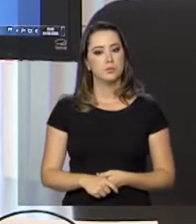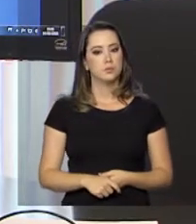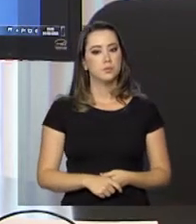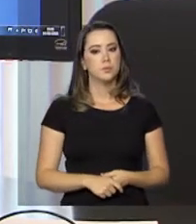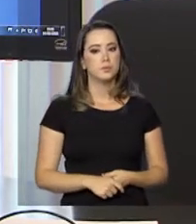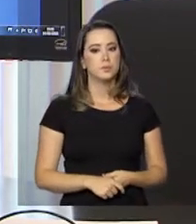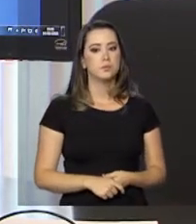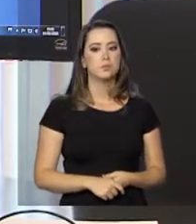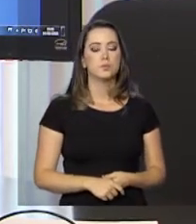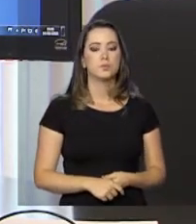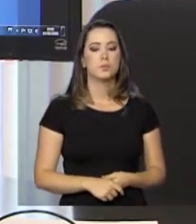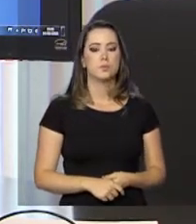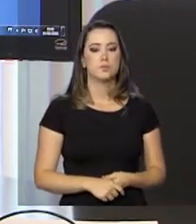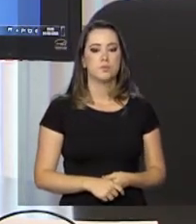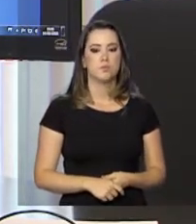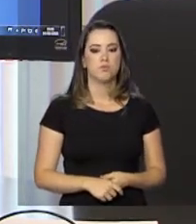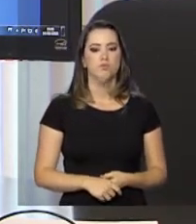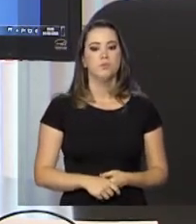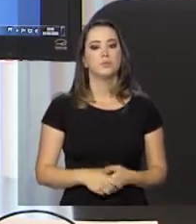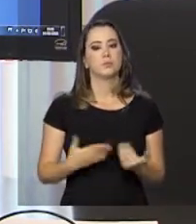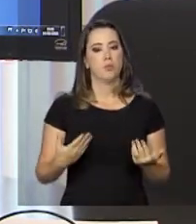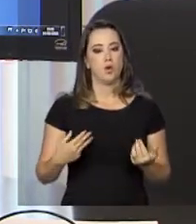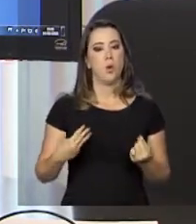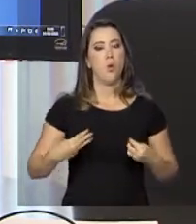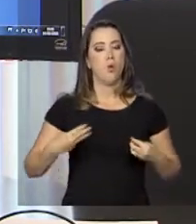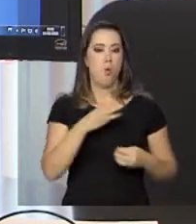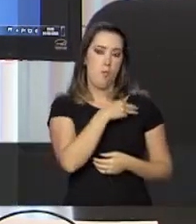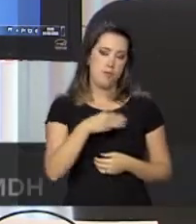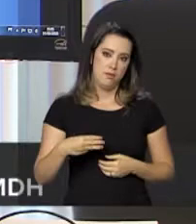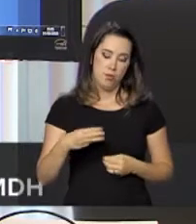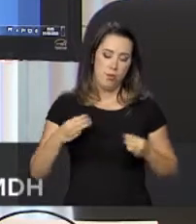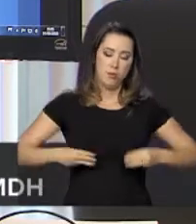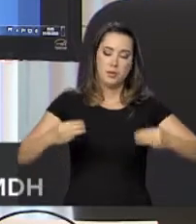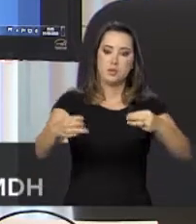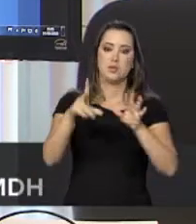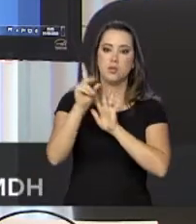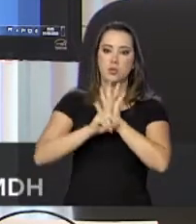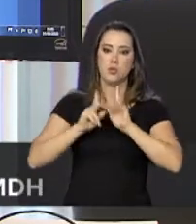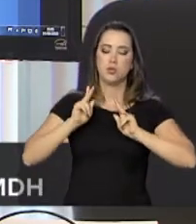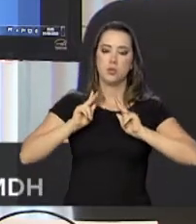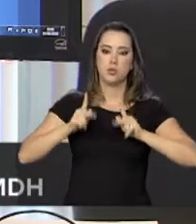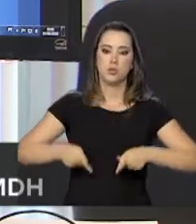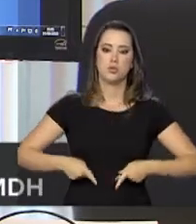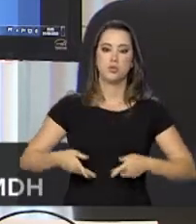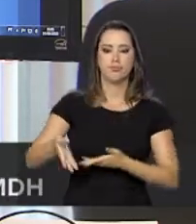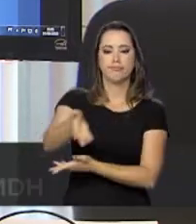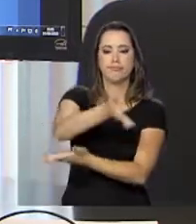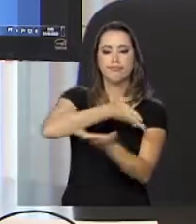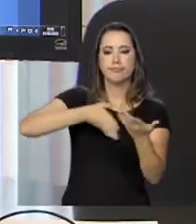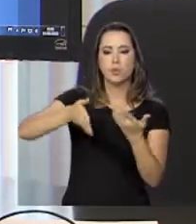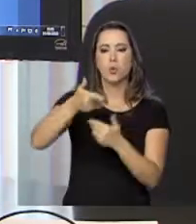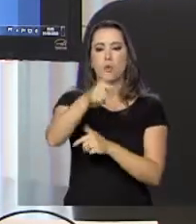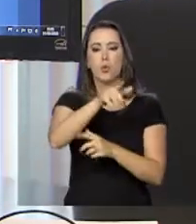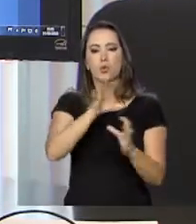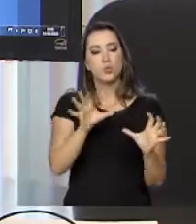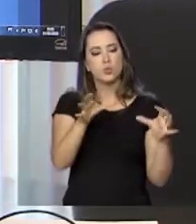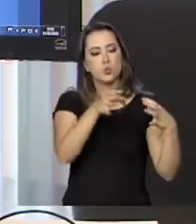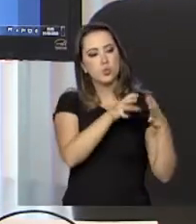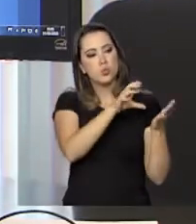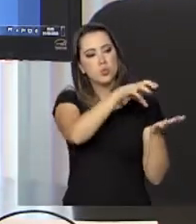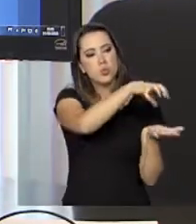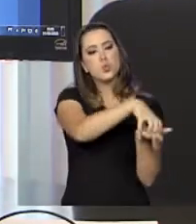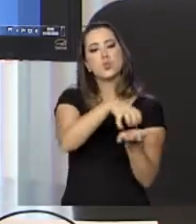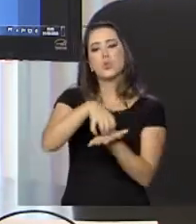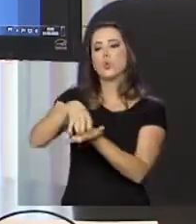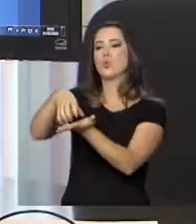O governo, especialmente o Ministério dos Direitos Humanos, ele faz o trabalho de articular com outros órgãos governamentais, tanto federais, estaduais